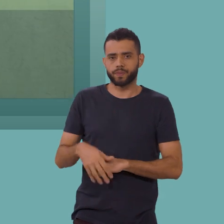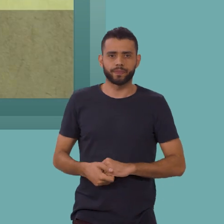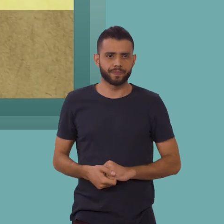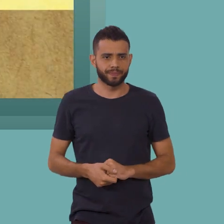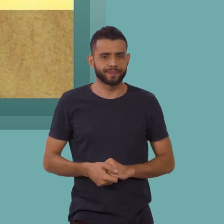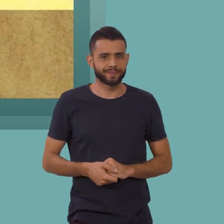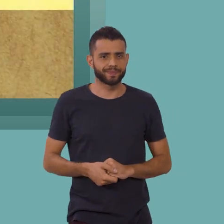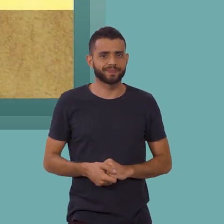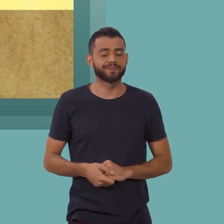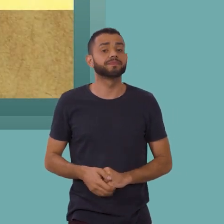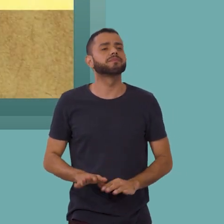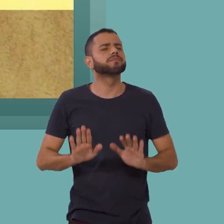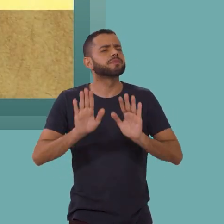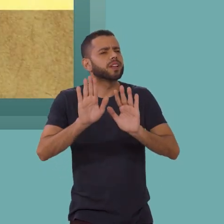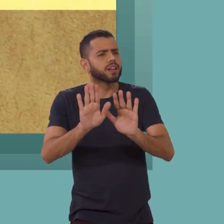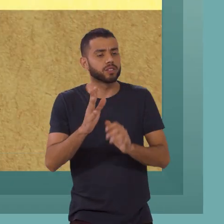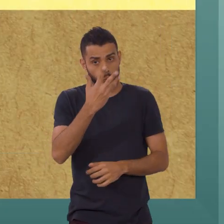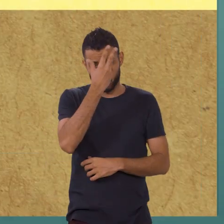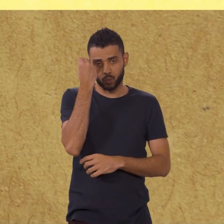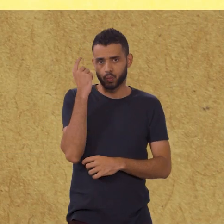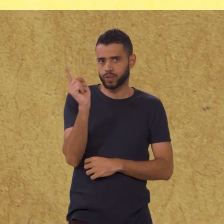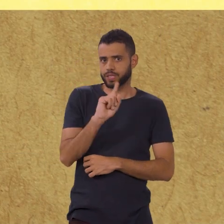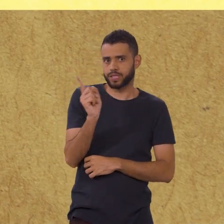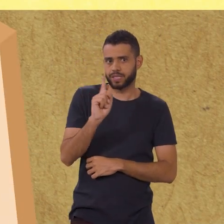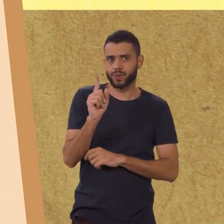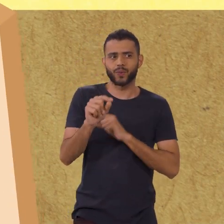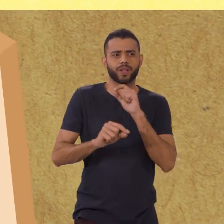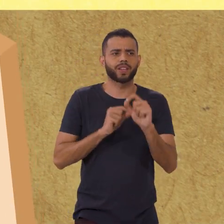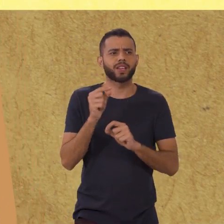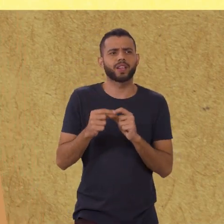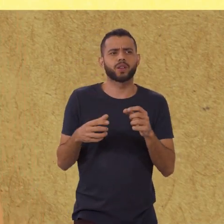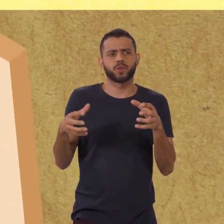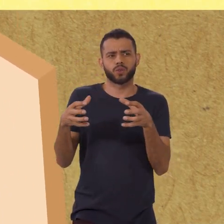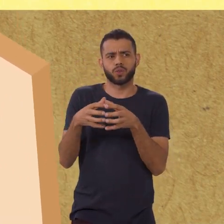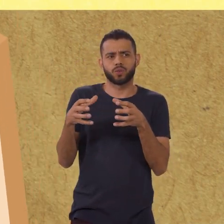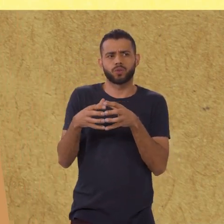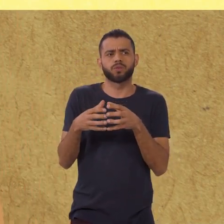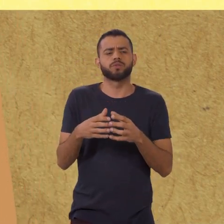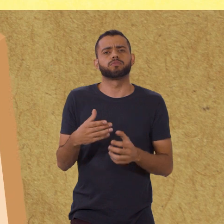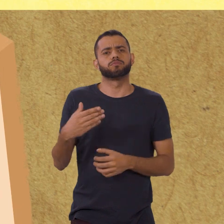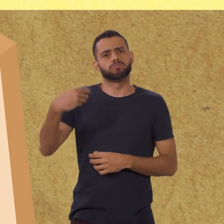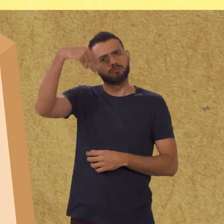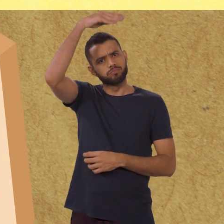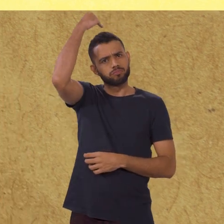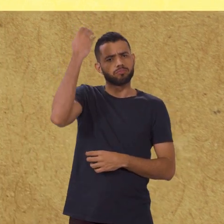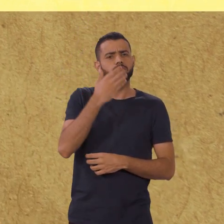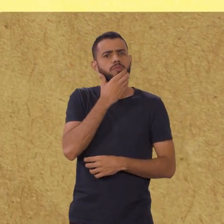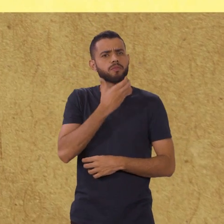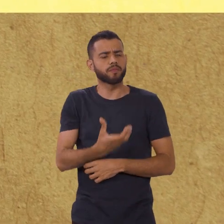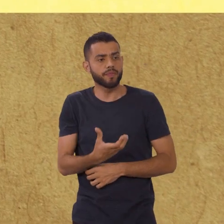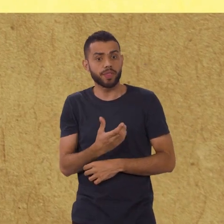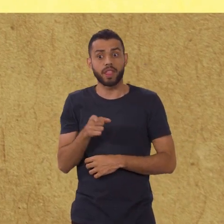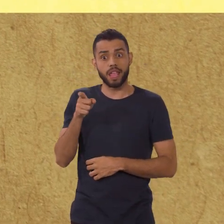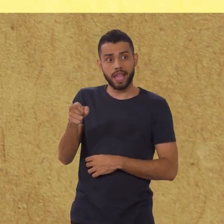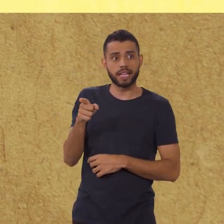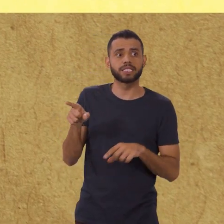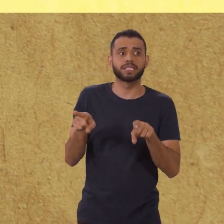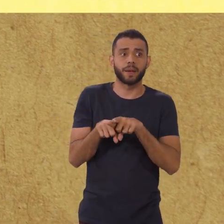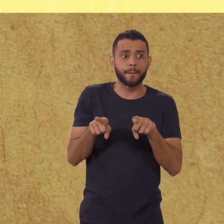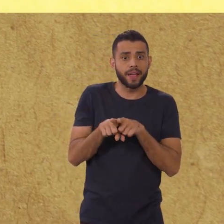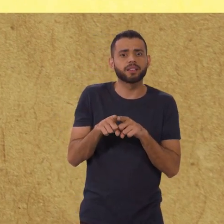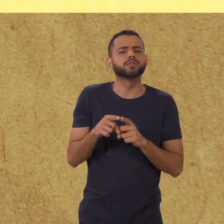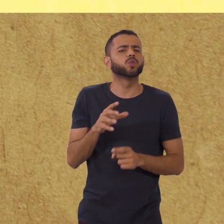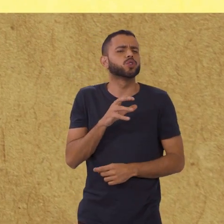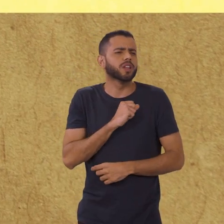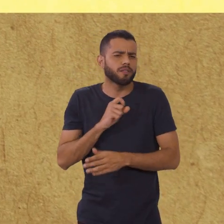Ah, e não vamos esquecer a contribuição dos babilônicos. Uma galera que também era fã das